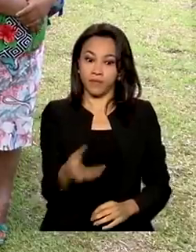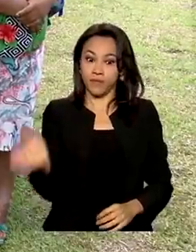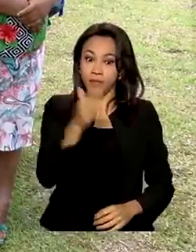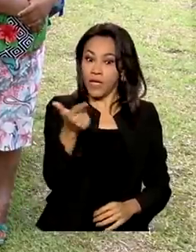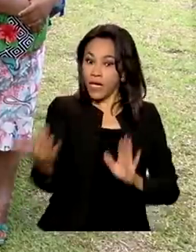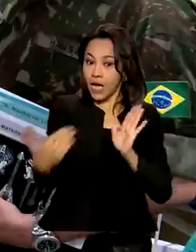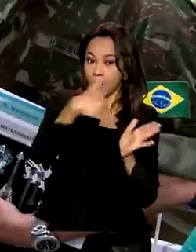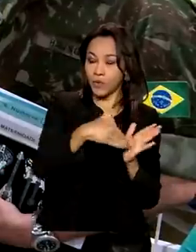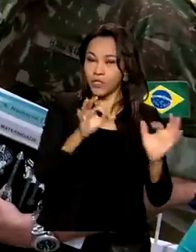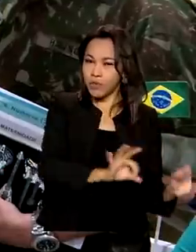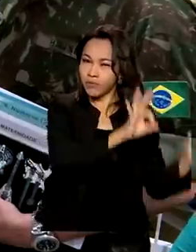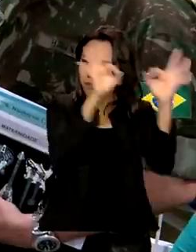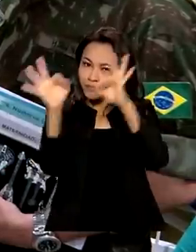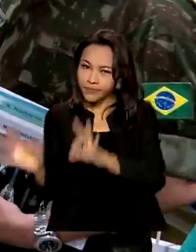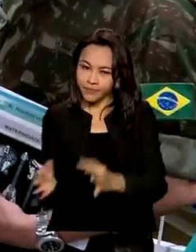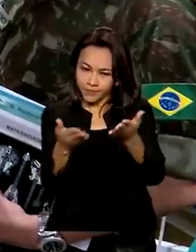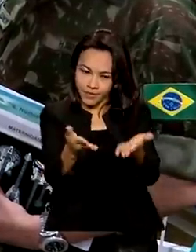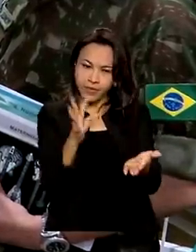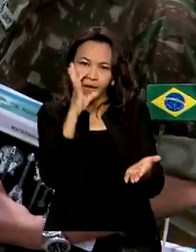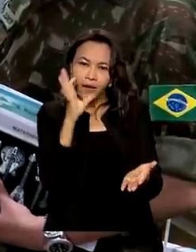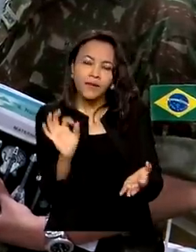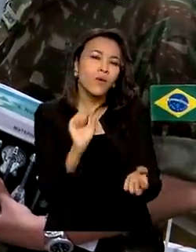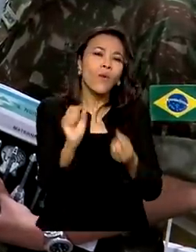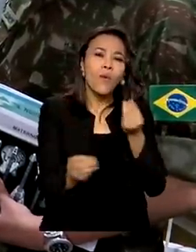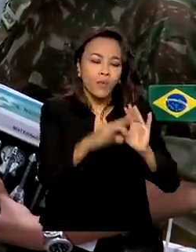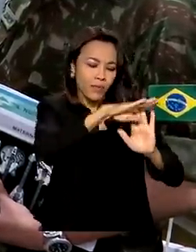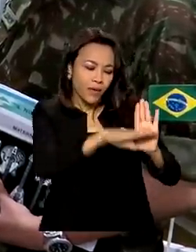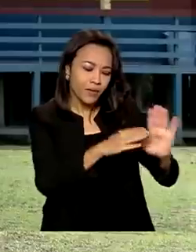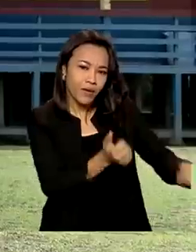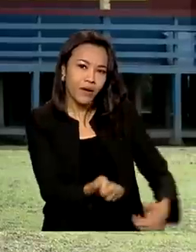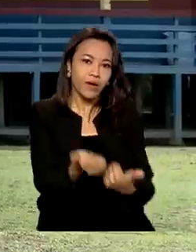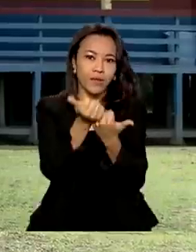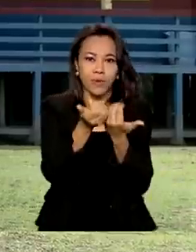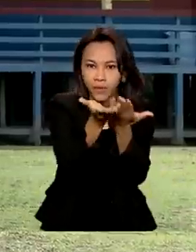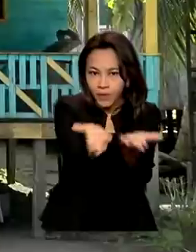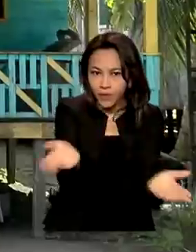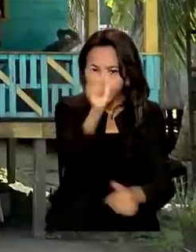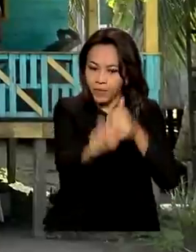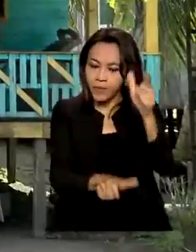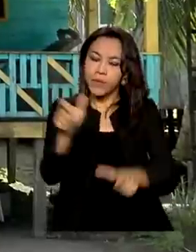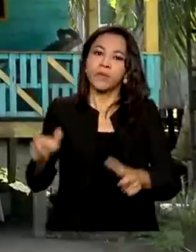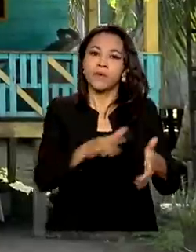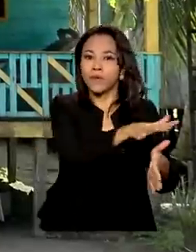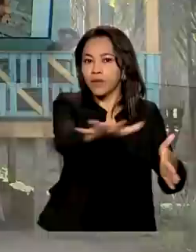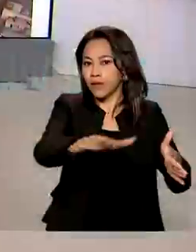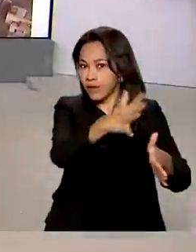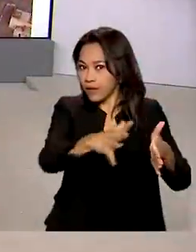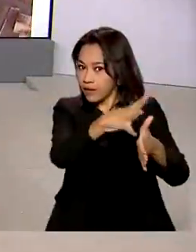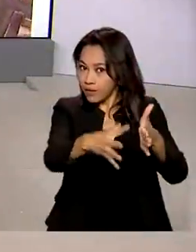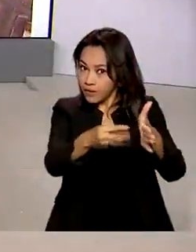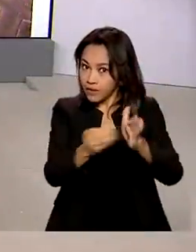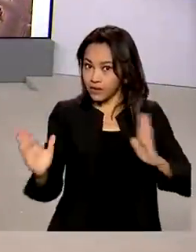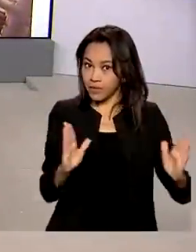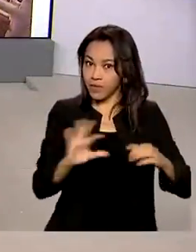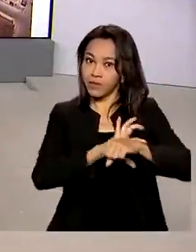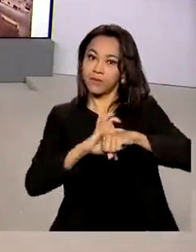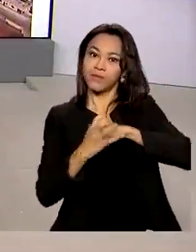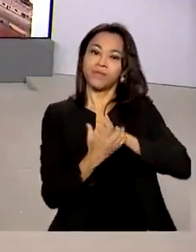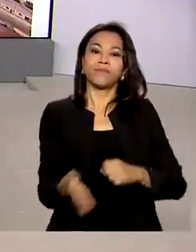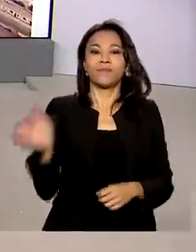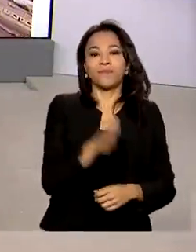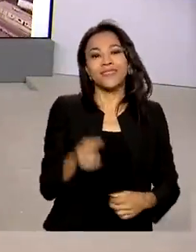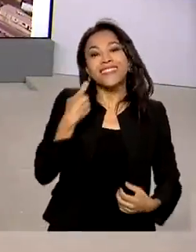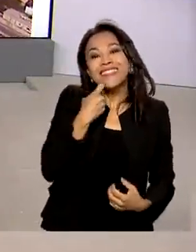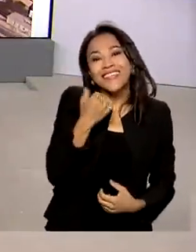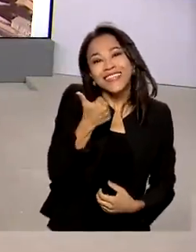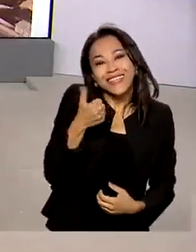Norte, você vai conferir como o programa deu apoio à população amazônica durante a pandemia. Sexta-feira,